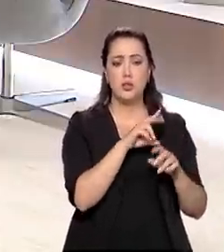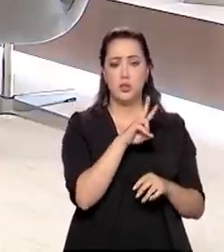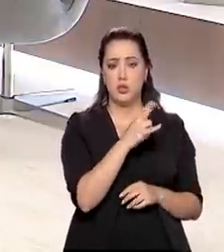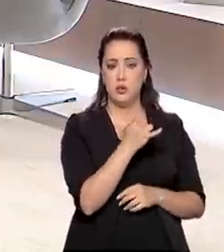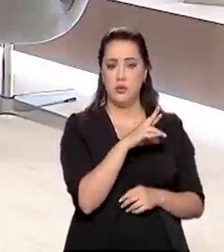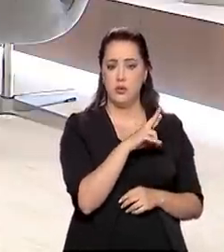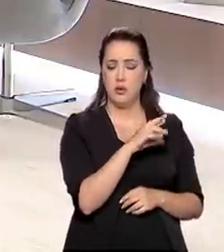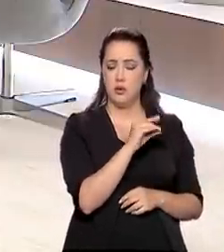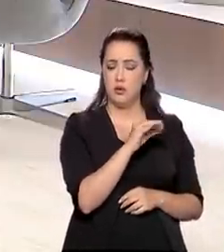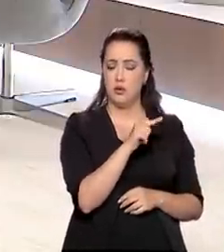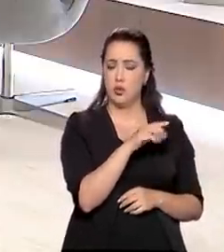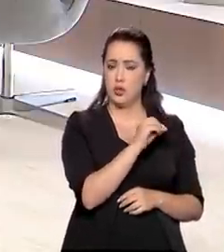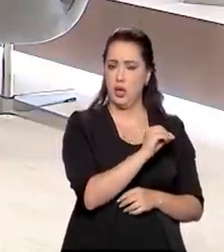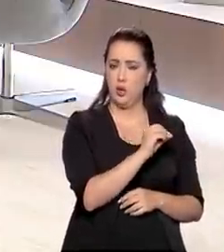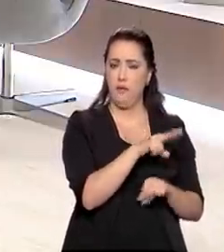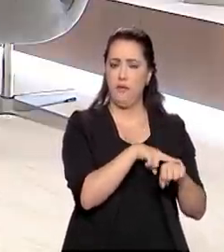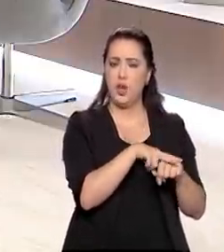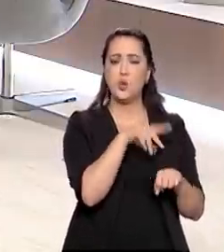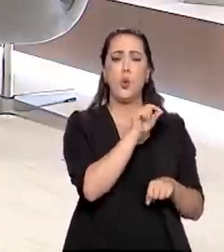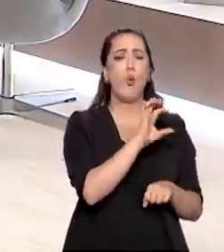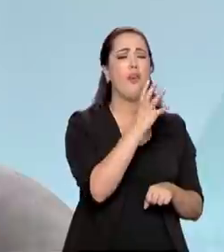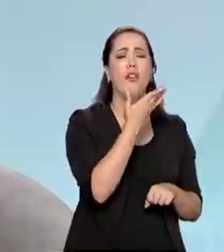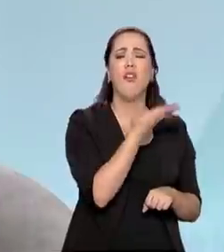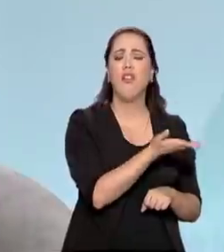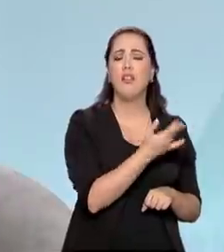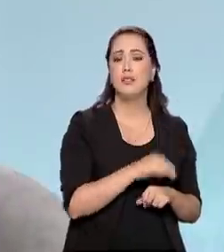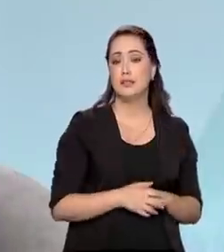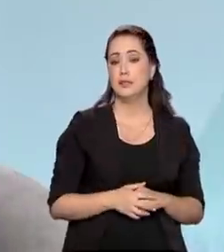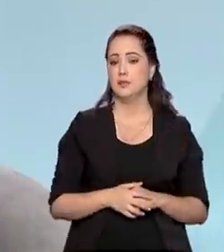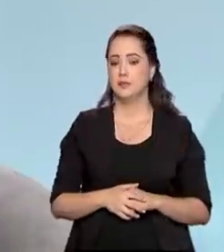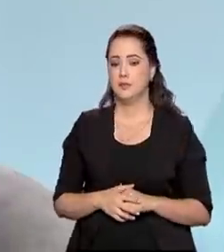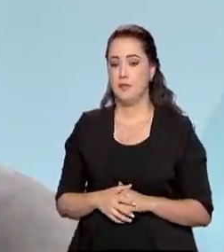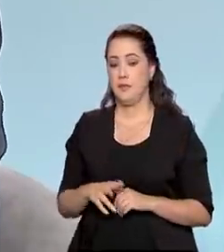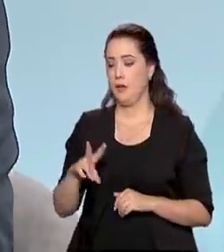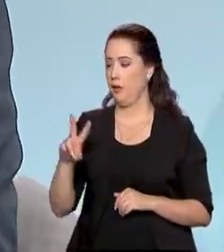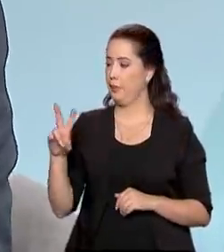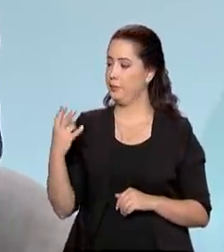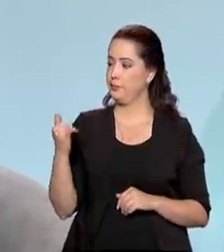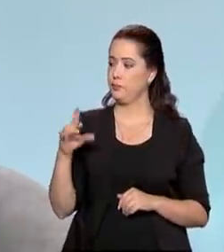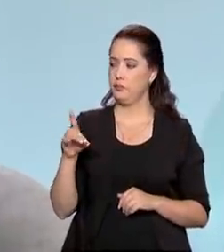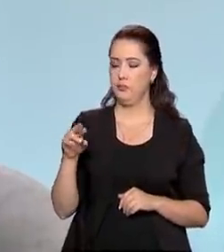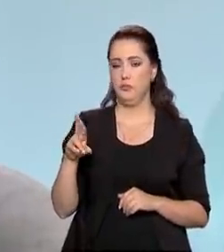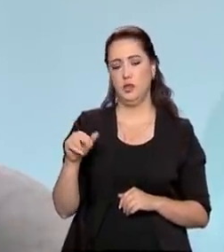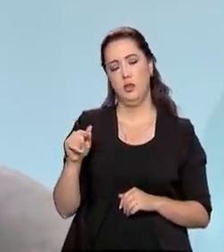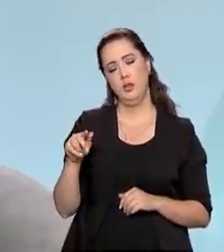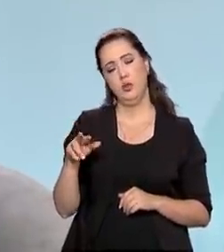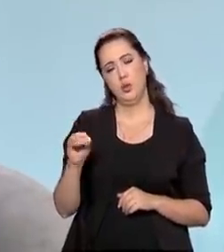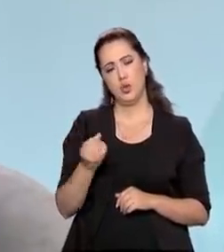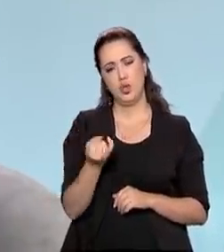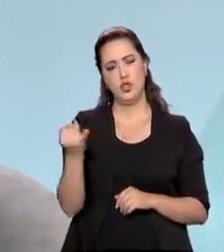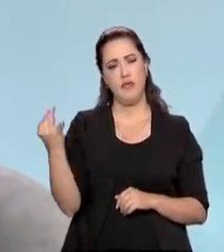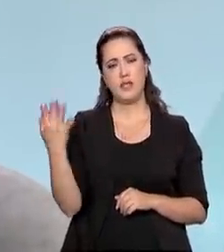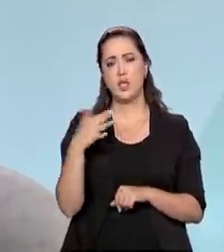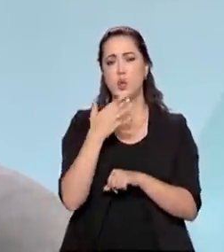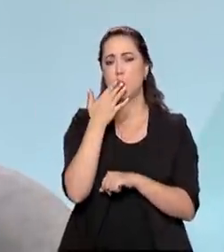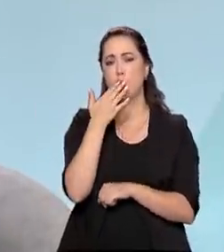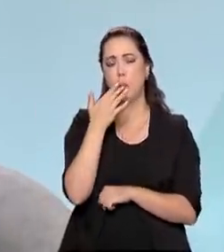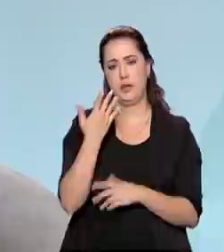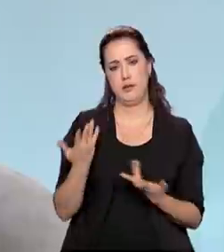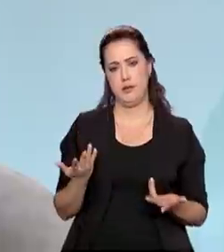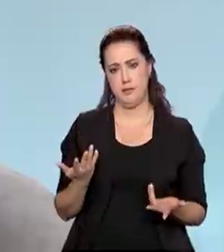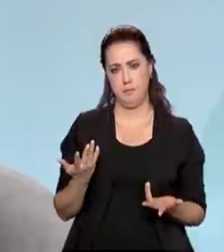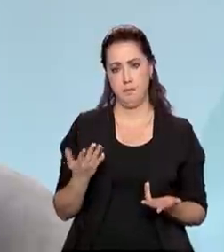hidrogênio verde. O que é o hidrogênio verde? O hidrogênio tem várias cores, depende da fonte que produz o hidrogênio. O hidrogênio, para ser